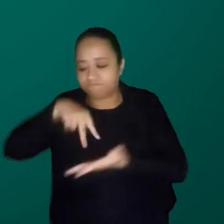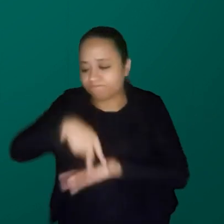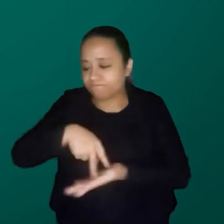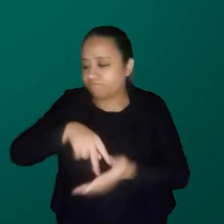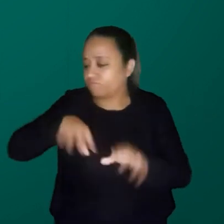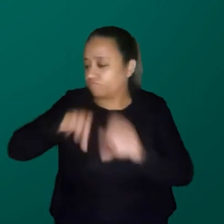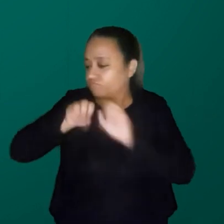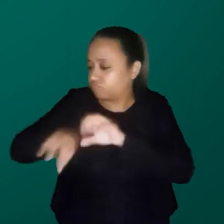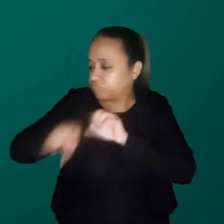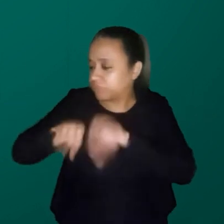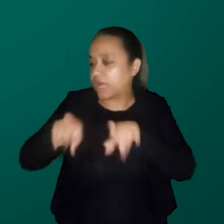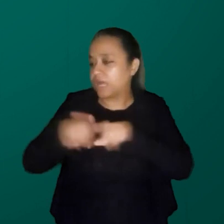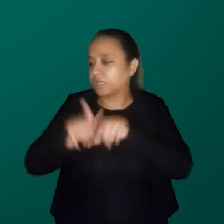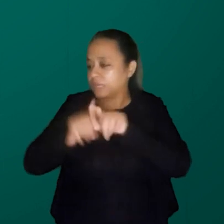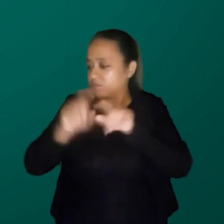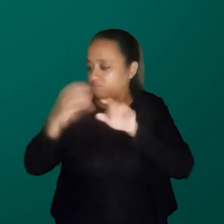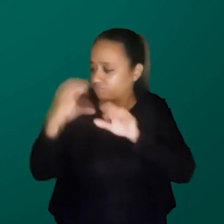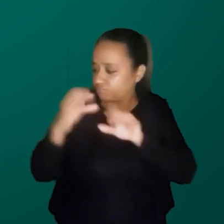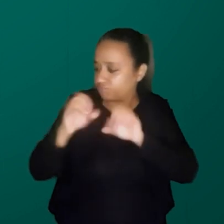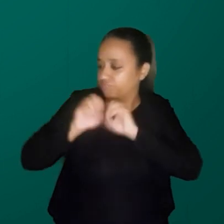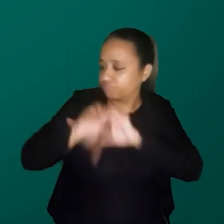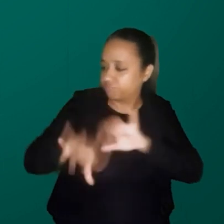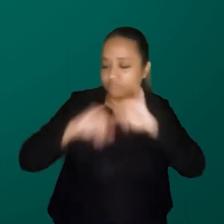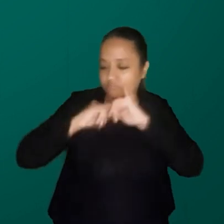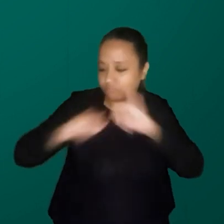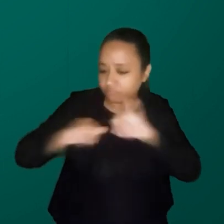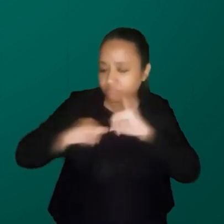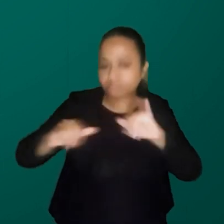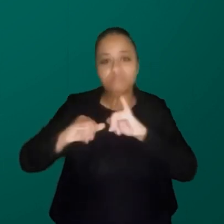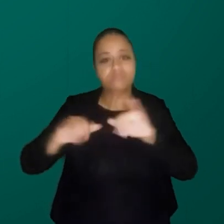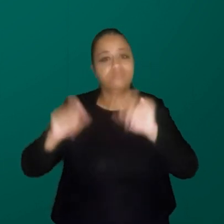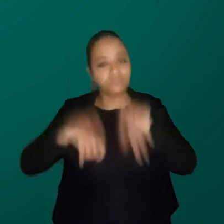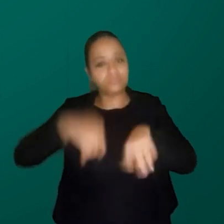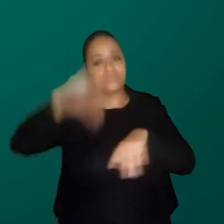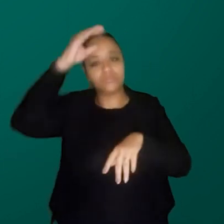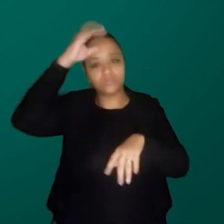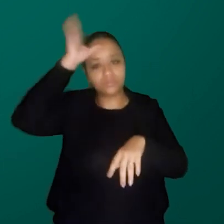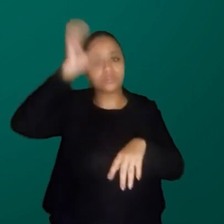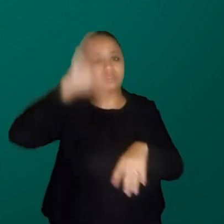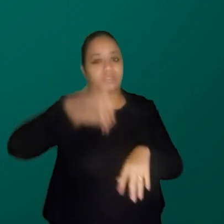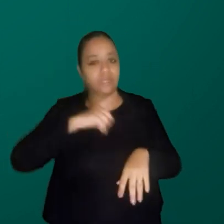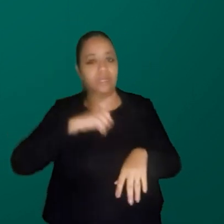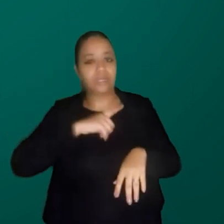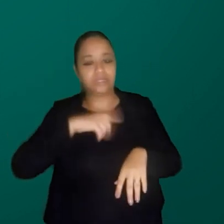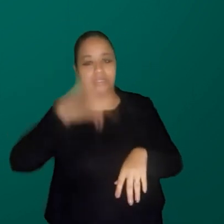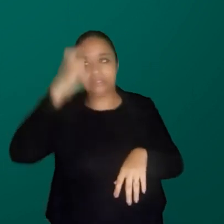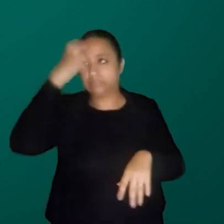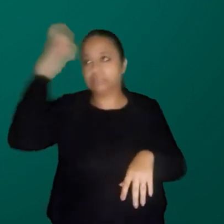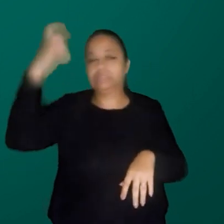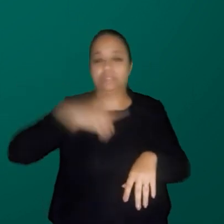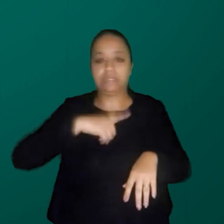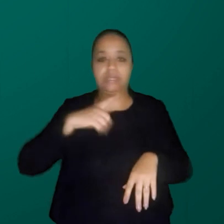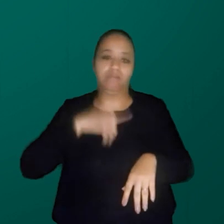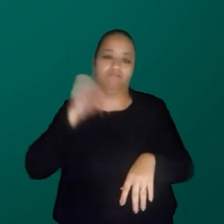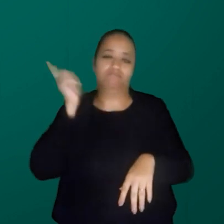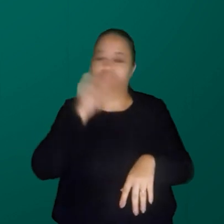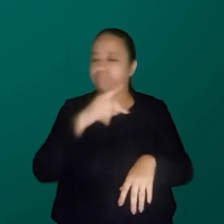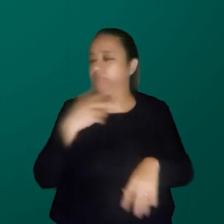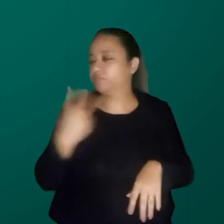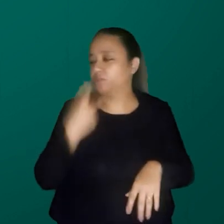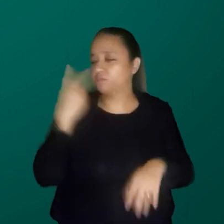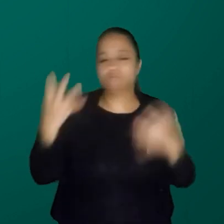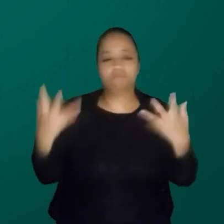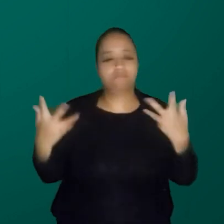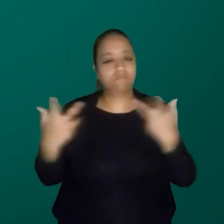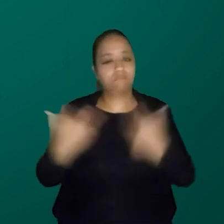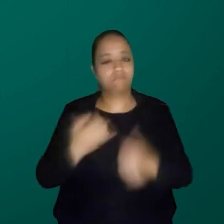como cientistas, como pessoas que têm conhecimento, que têm saber. E eu acho que esse é um ganho muito, muito grande e